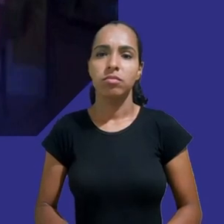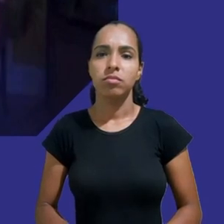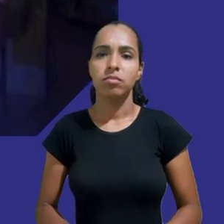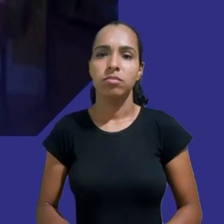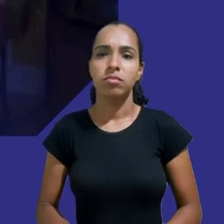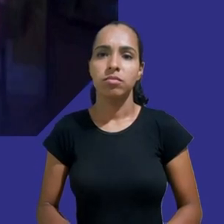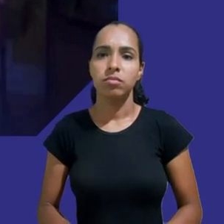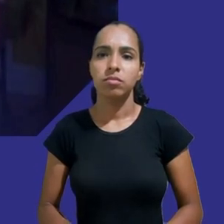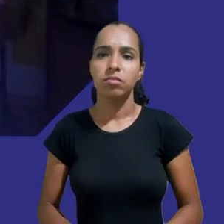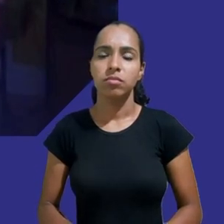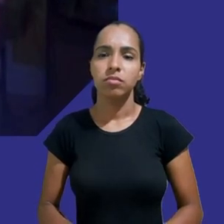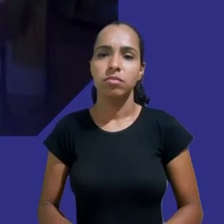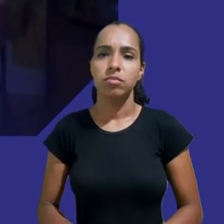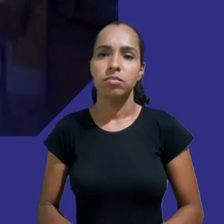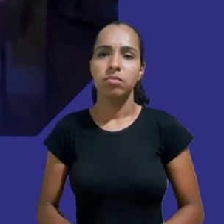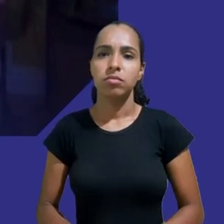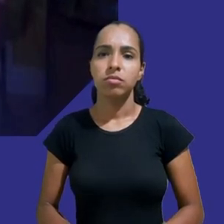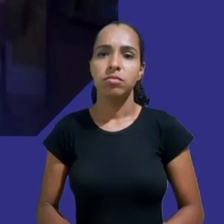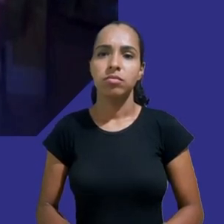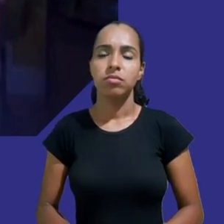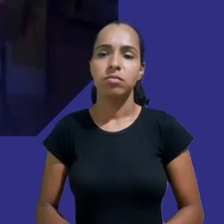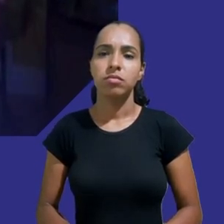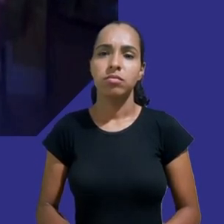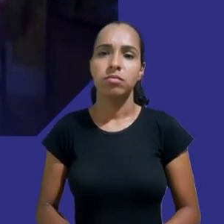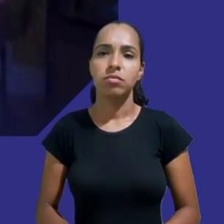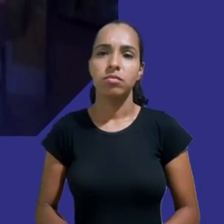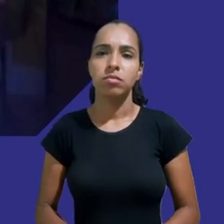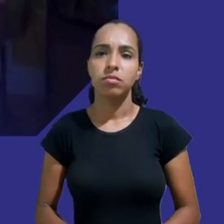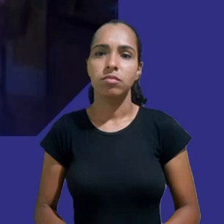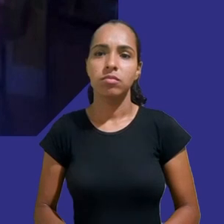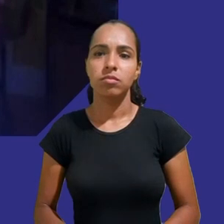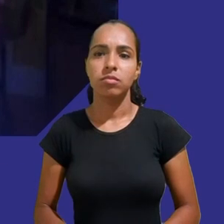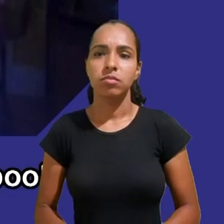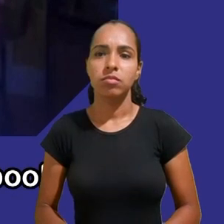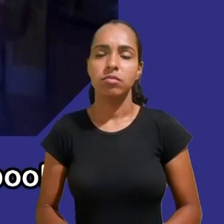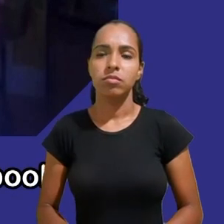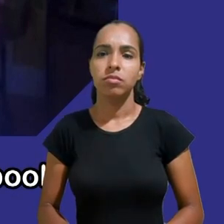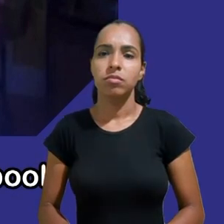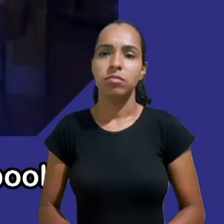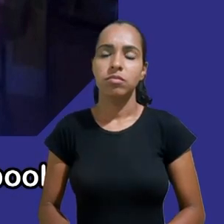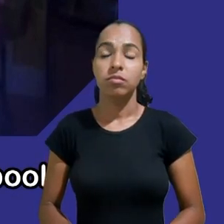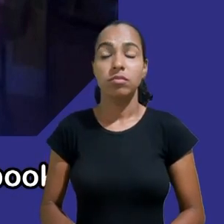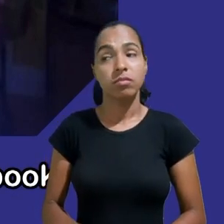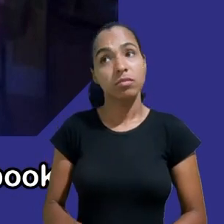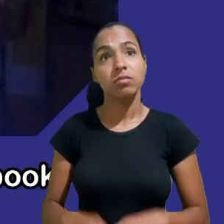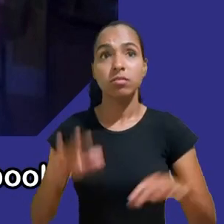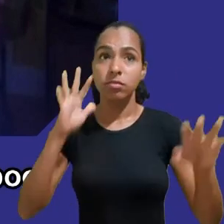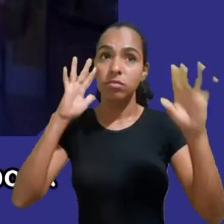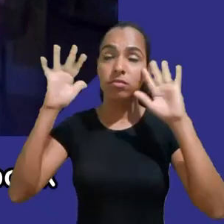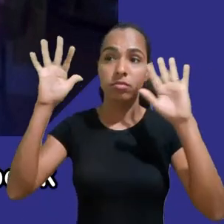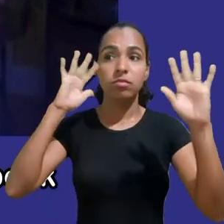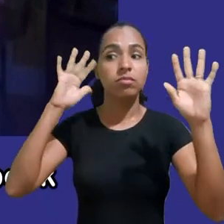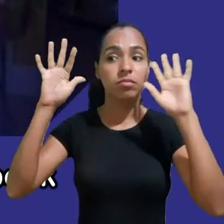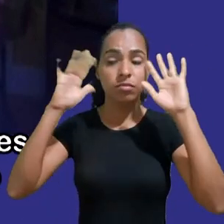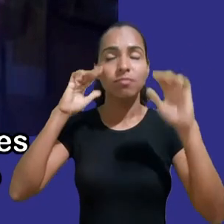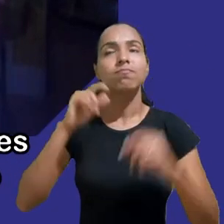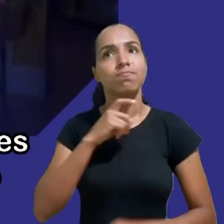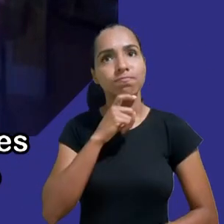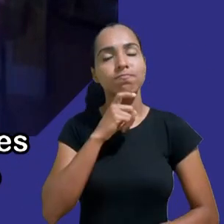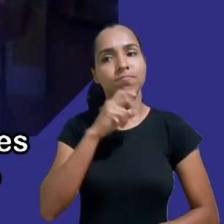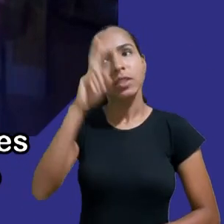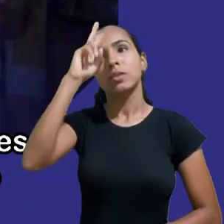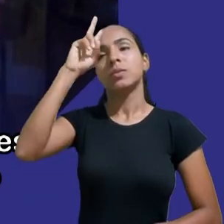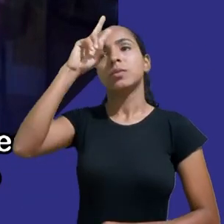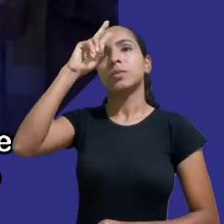e quando observo esse tipo de micro segmentação me recordo daquela situação em que vazou um documento do facebook